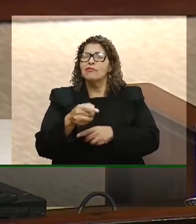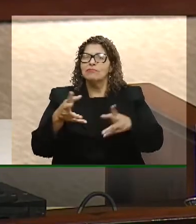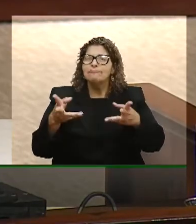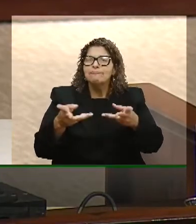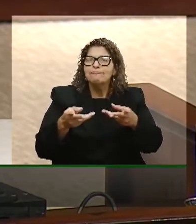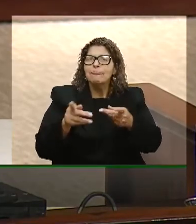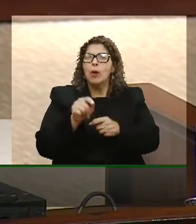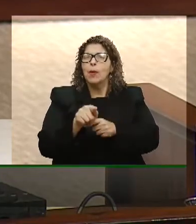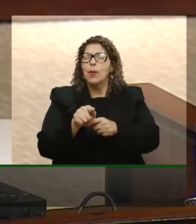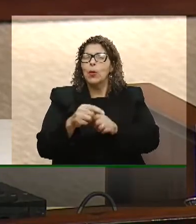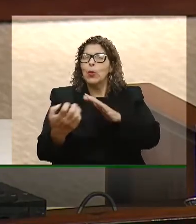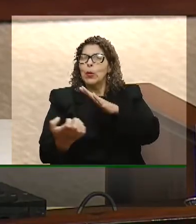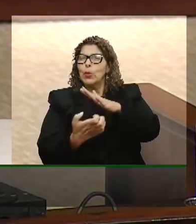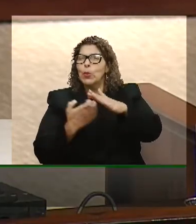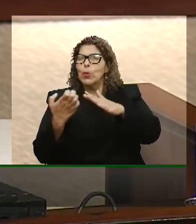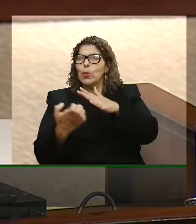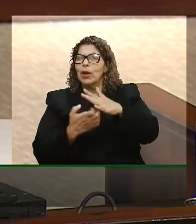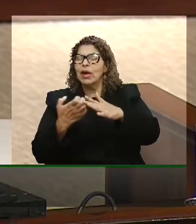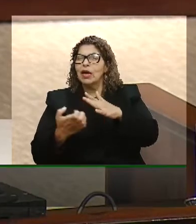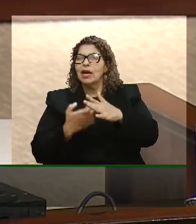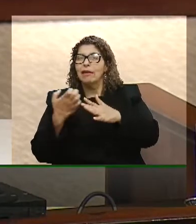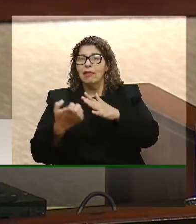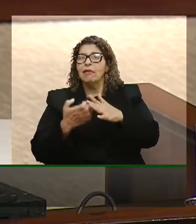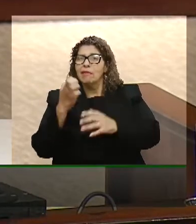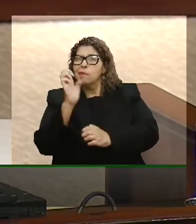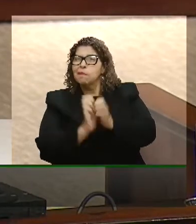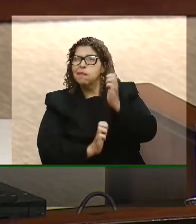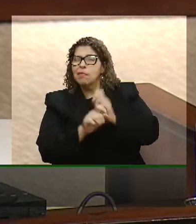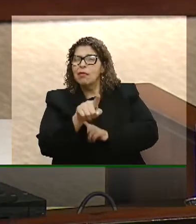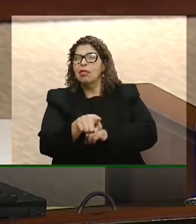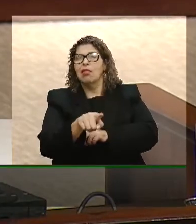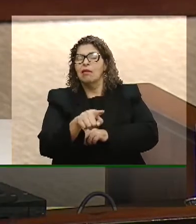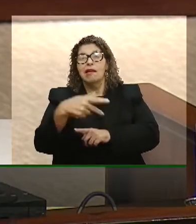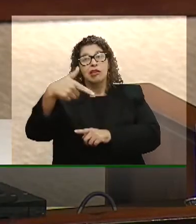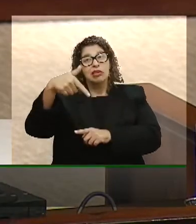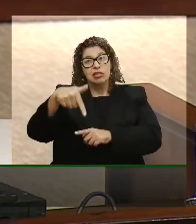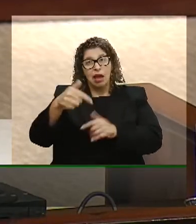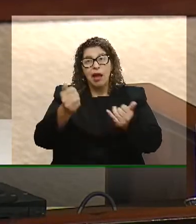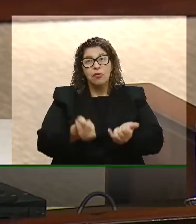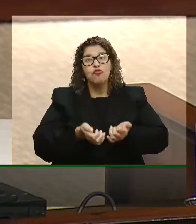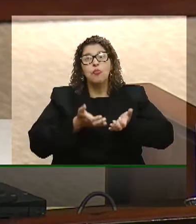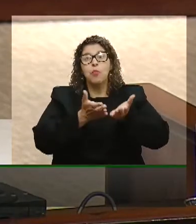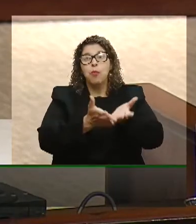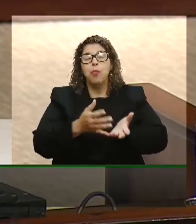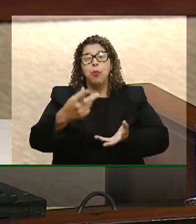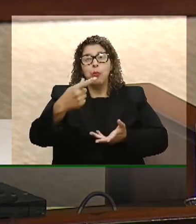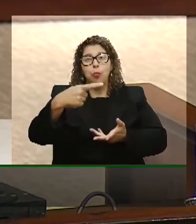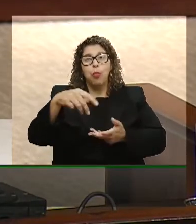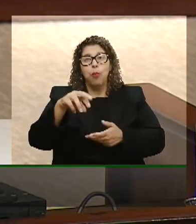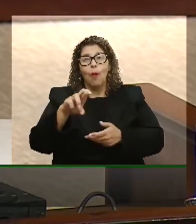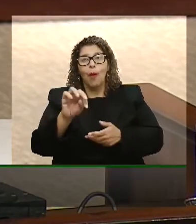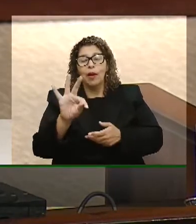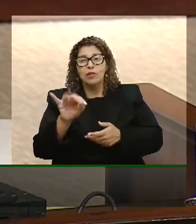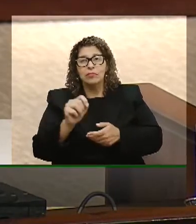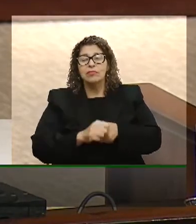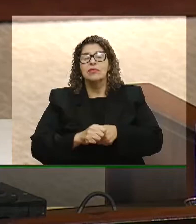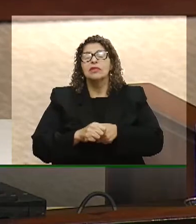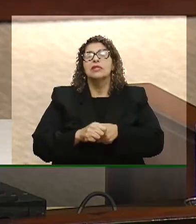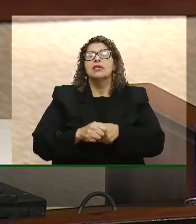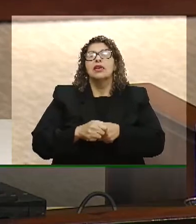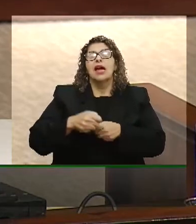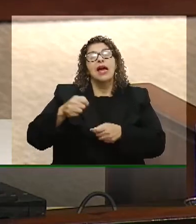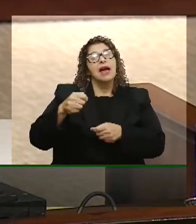aos empreendedores e aos investimentos são sete portos não é é a capital nacional da economia criativa